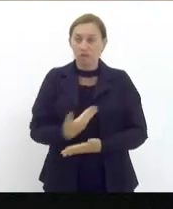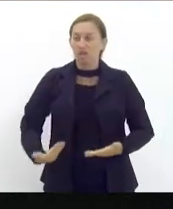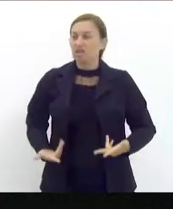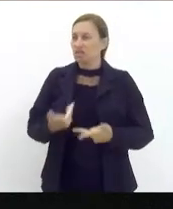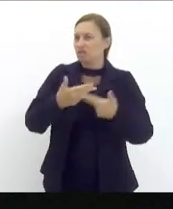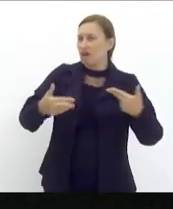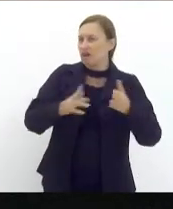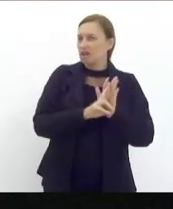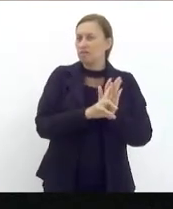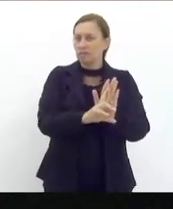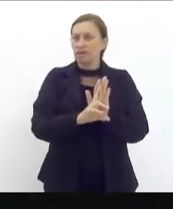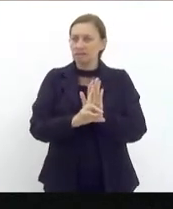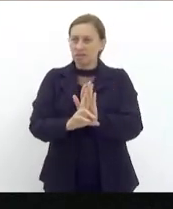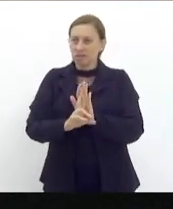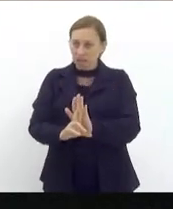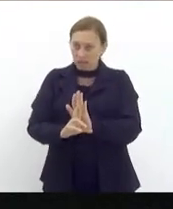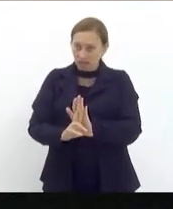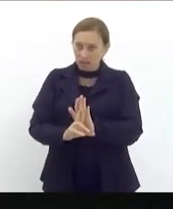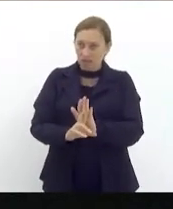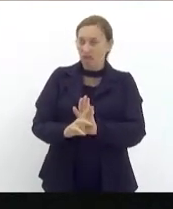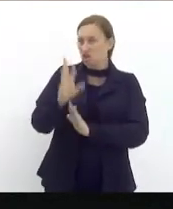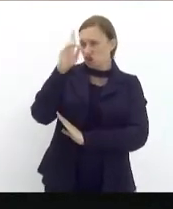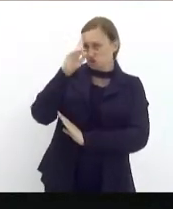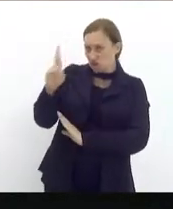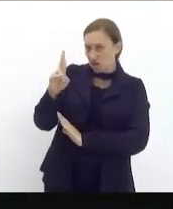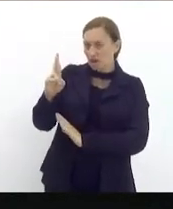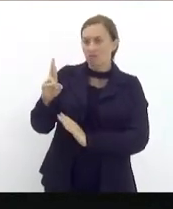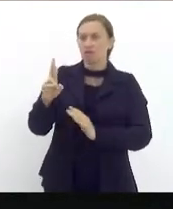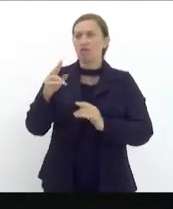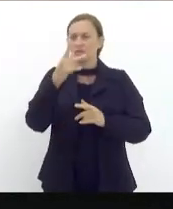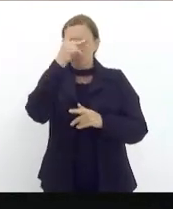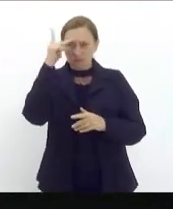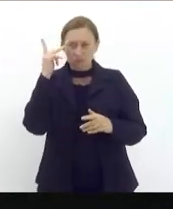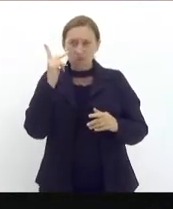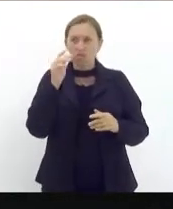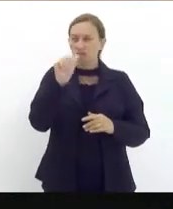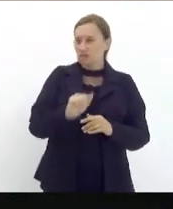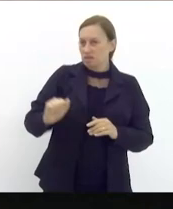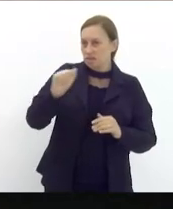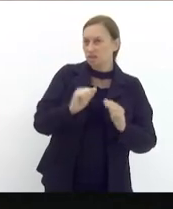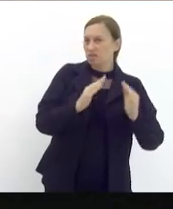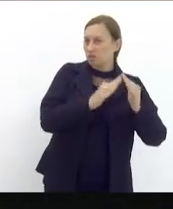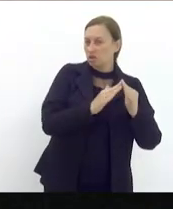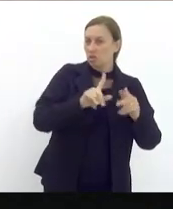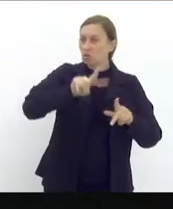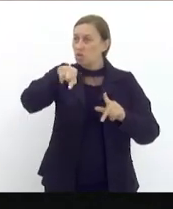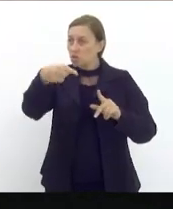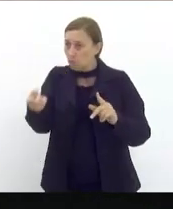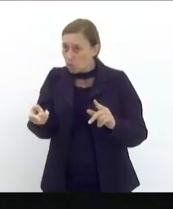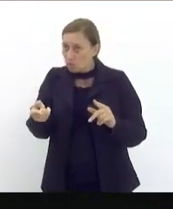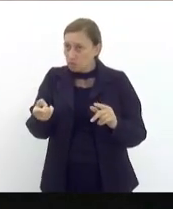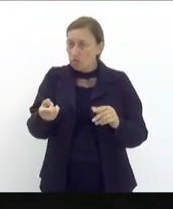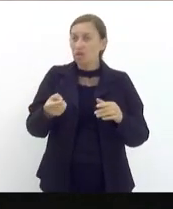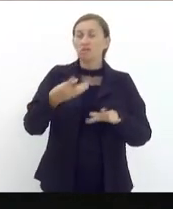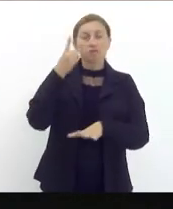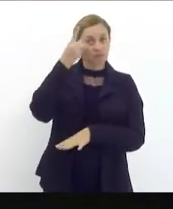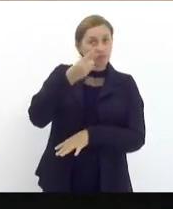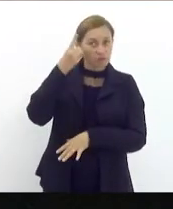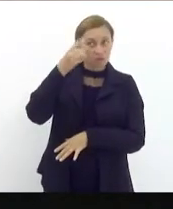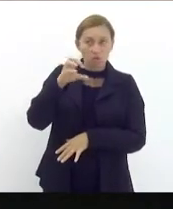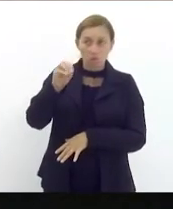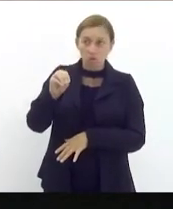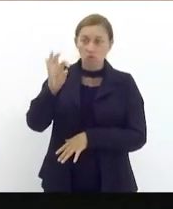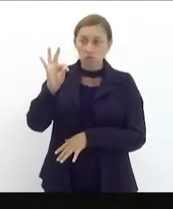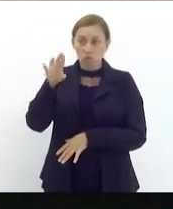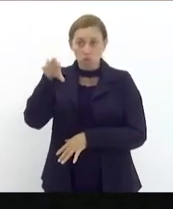representantes da sociedade civil do empresariado da associação de moradores e outros públicos aqui feita pelo deputado Tony